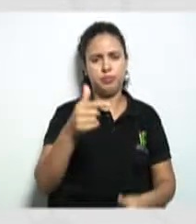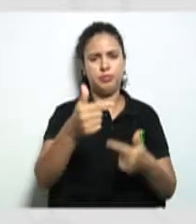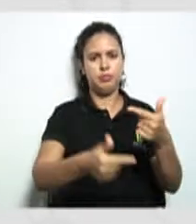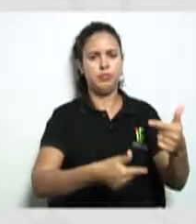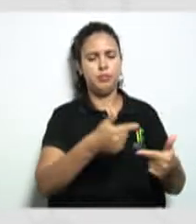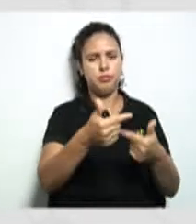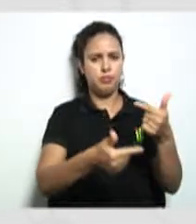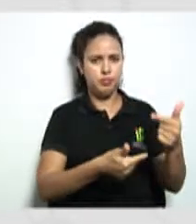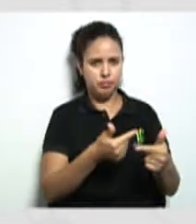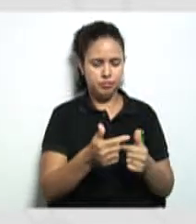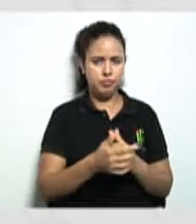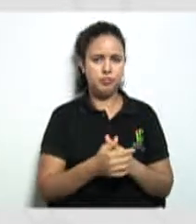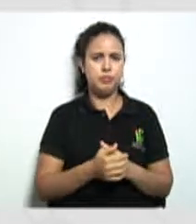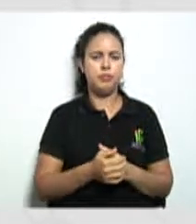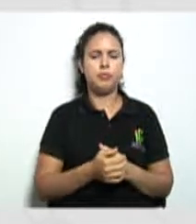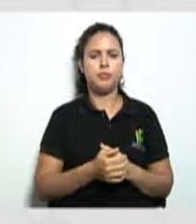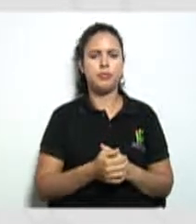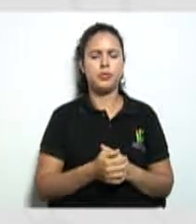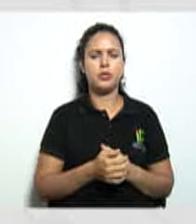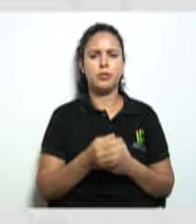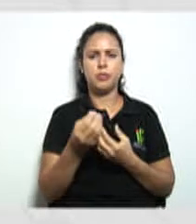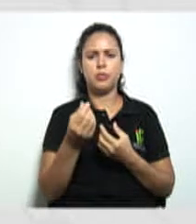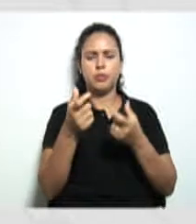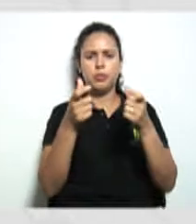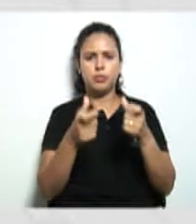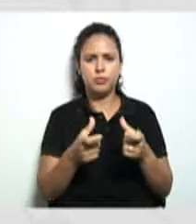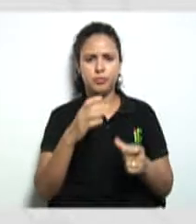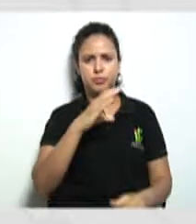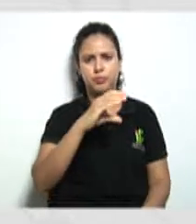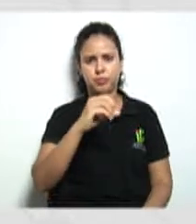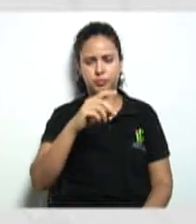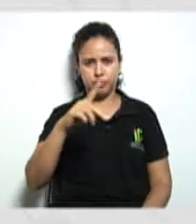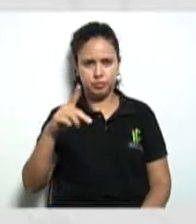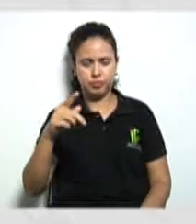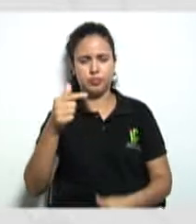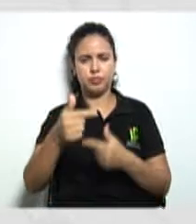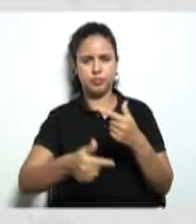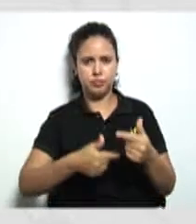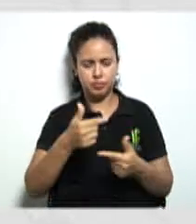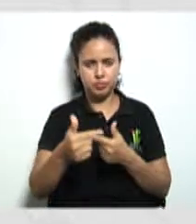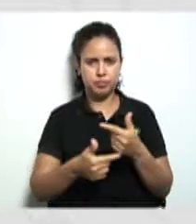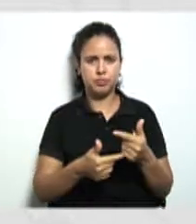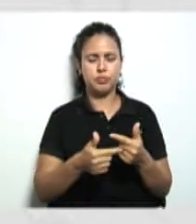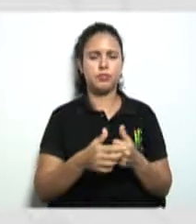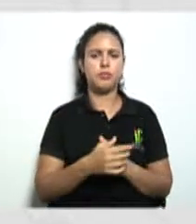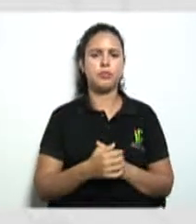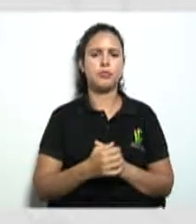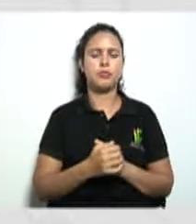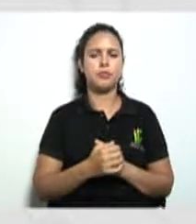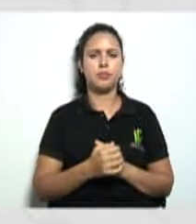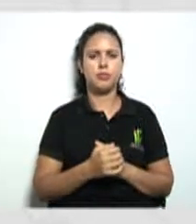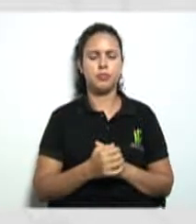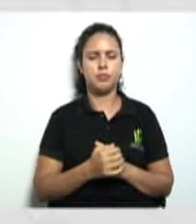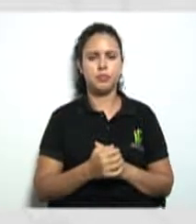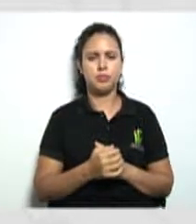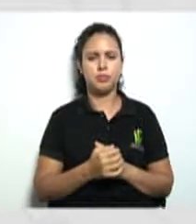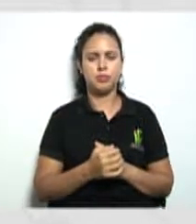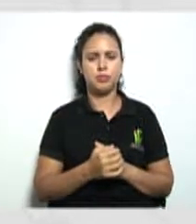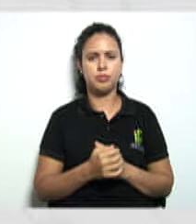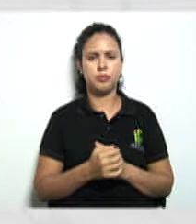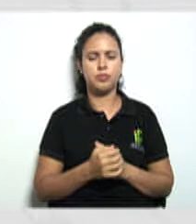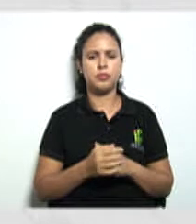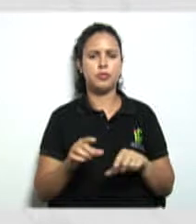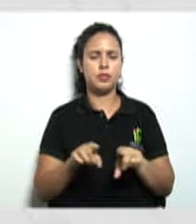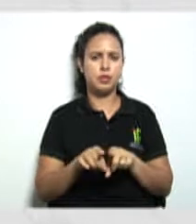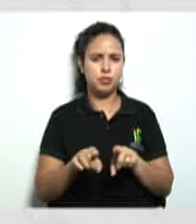que que essa cooperativa vai atuar qual é a área de ação dessa cooperativa ano e social da